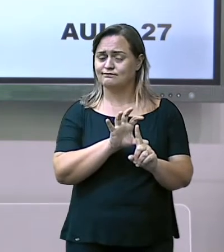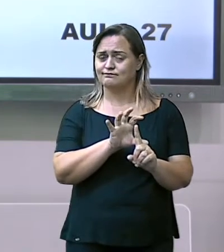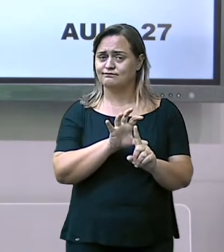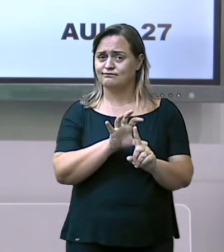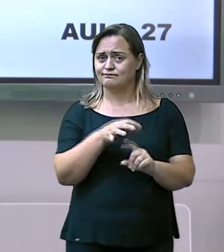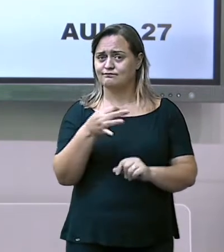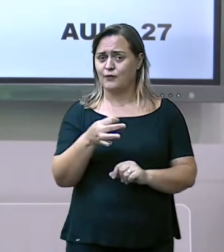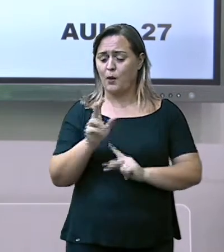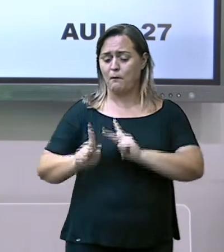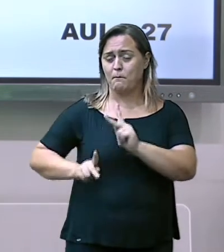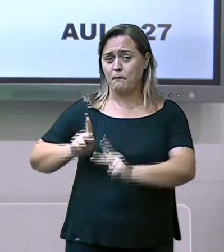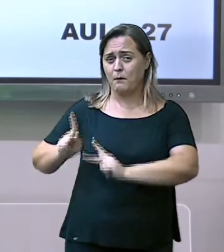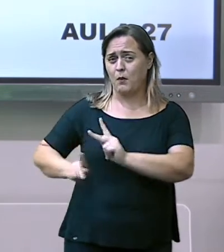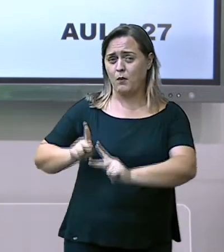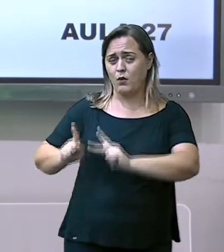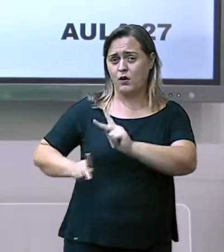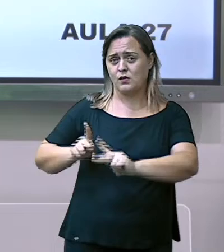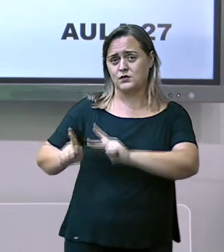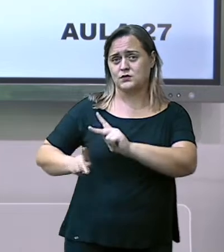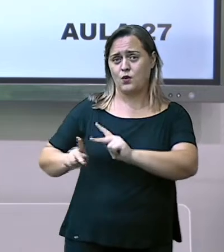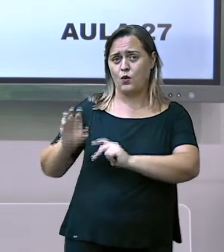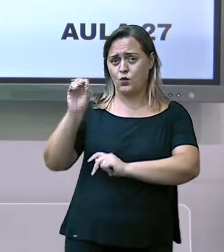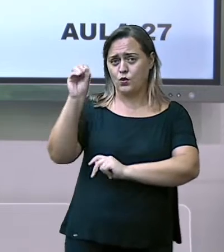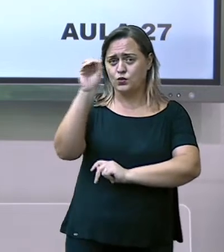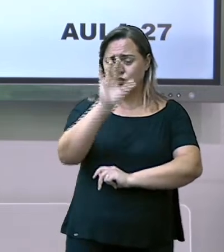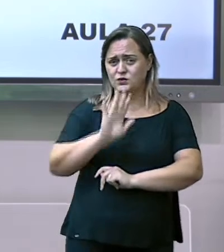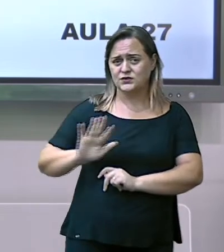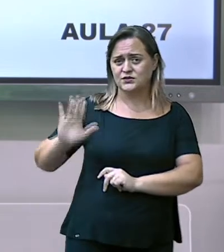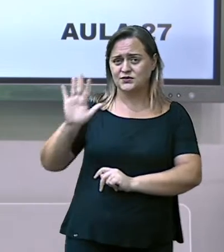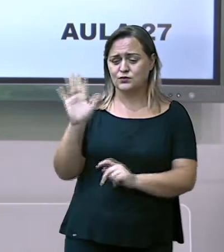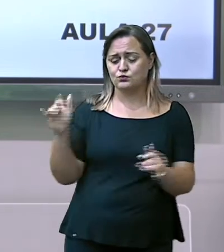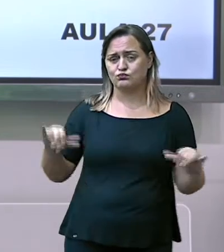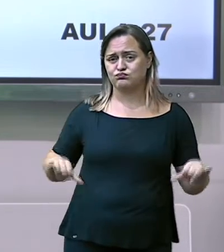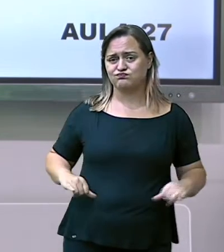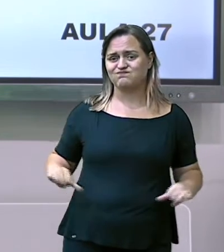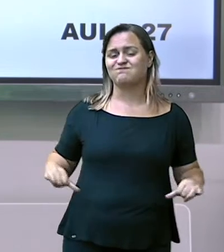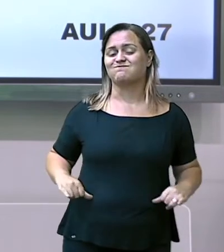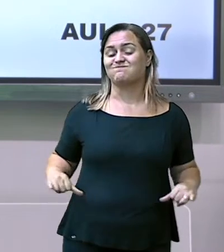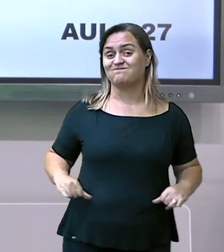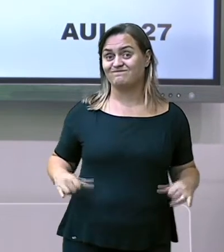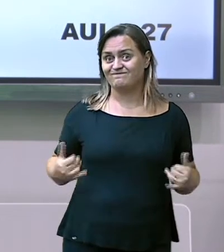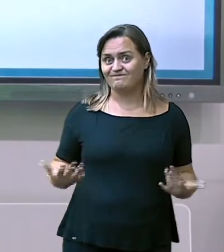sofre essas consequências. Ok?